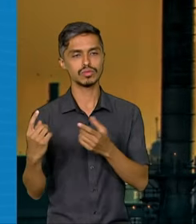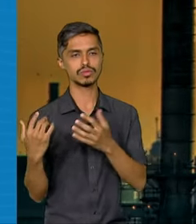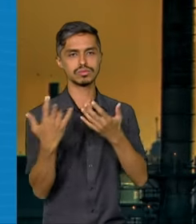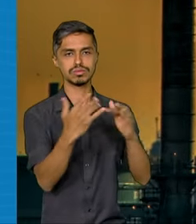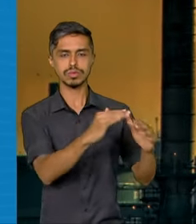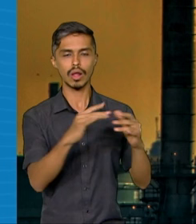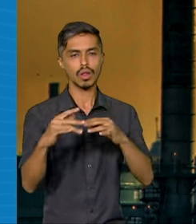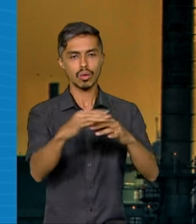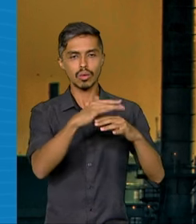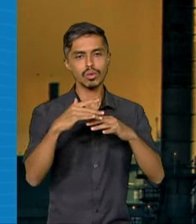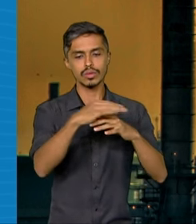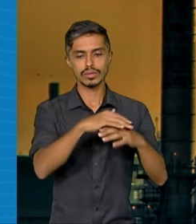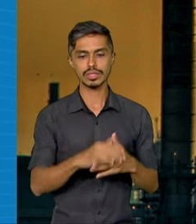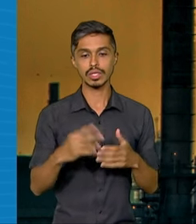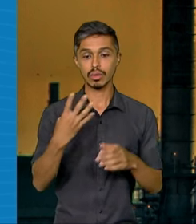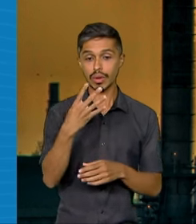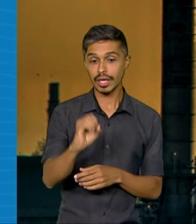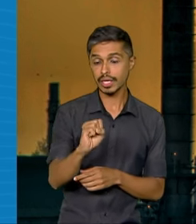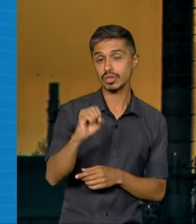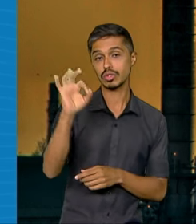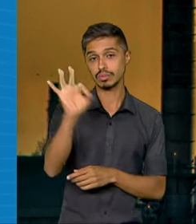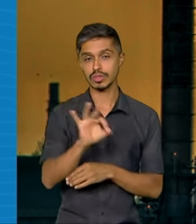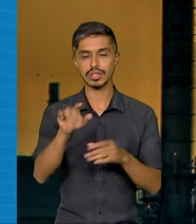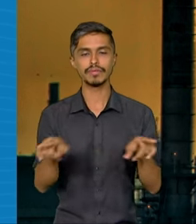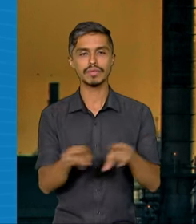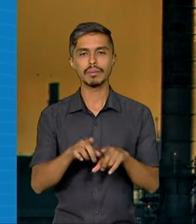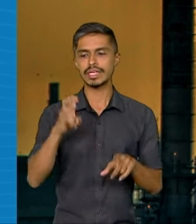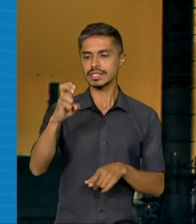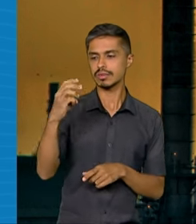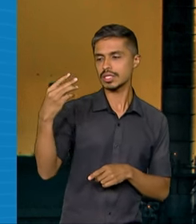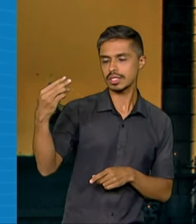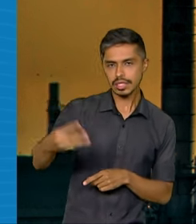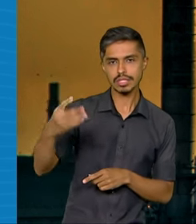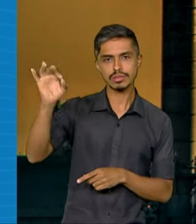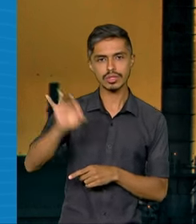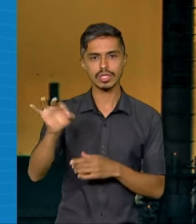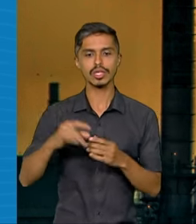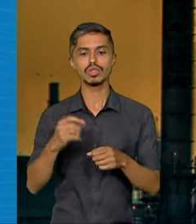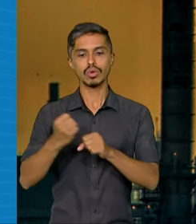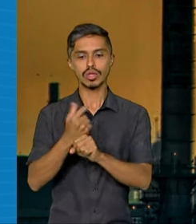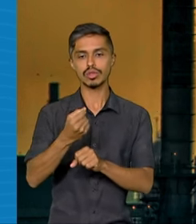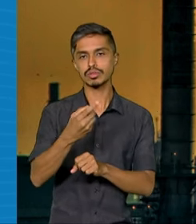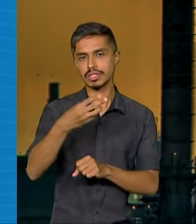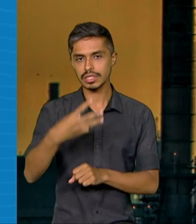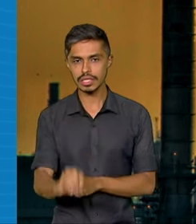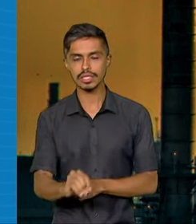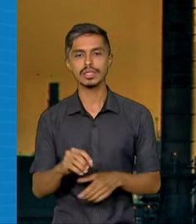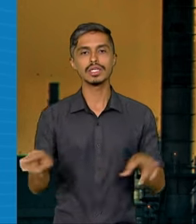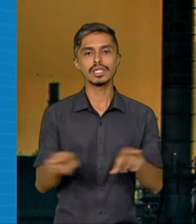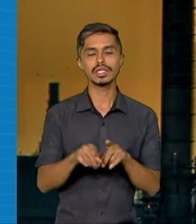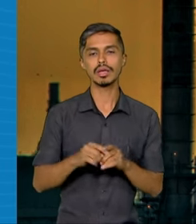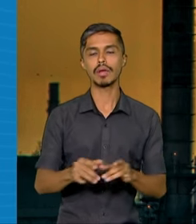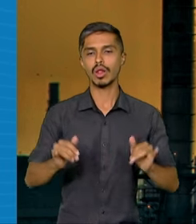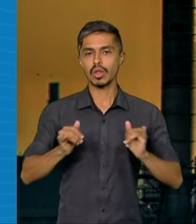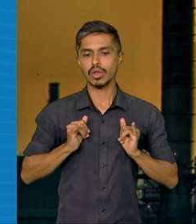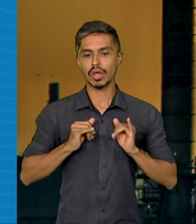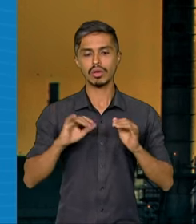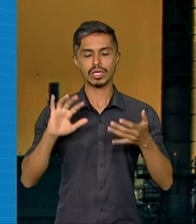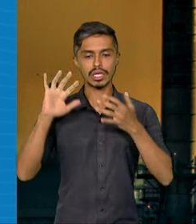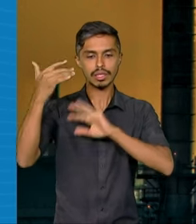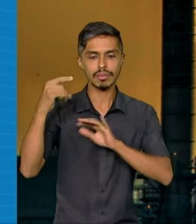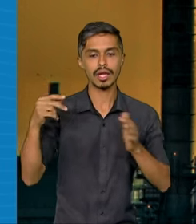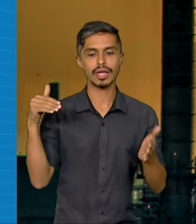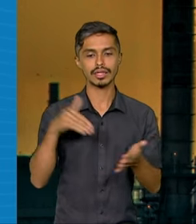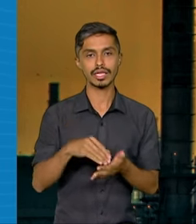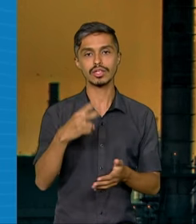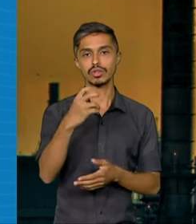48% em 2025, 53% em 2030 e a neutralidade climática até 2050.